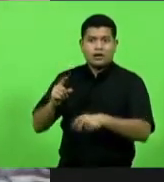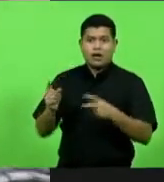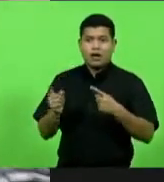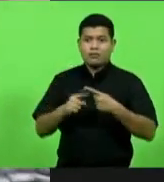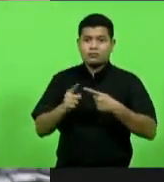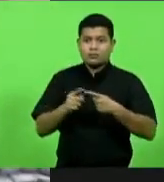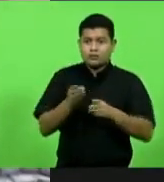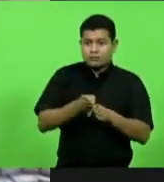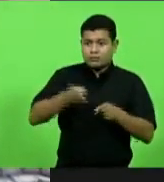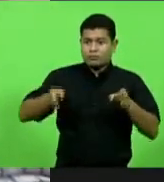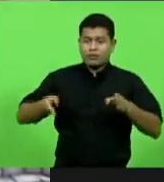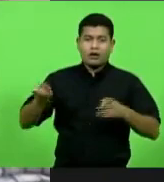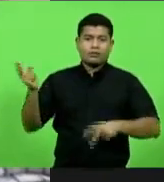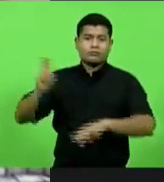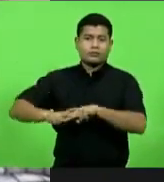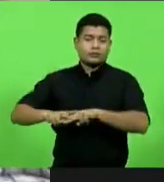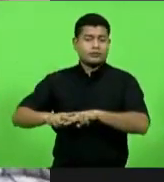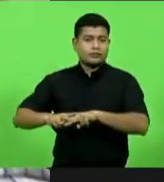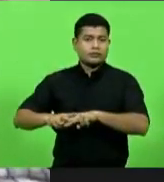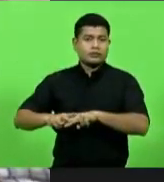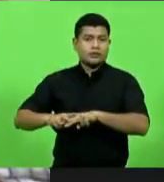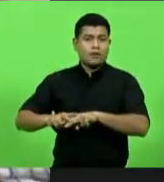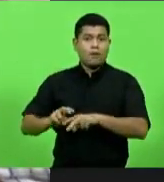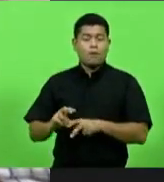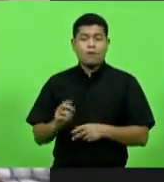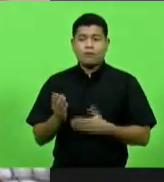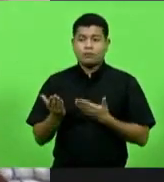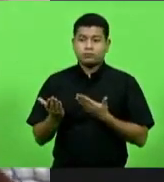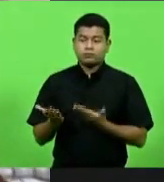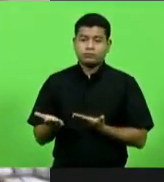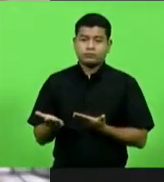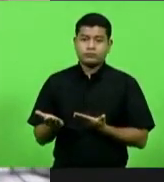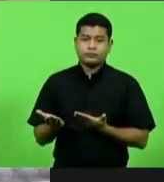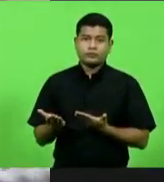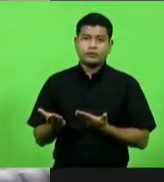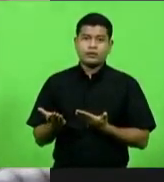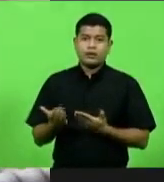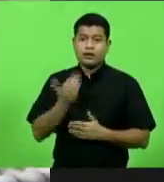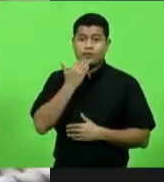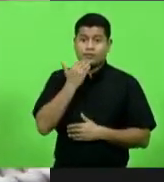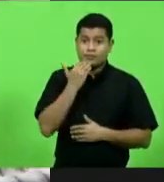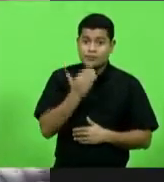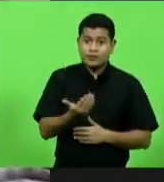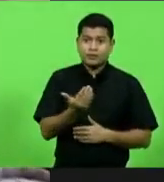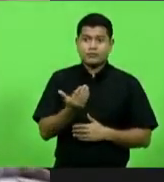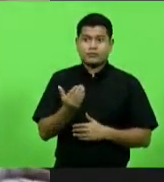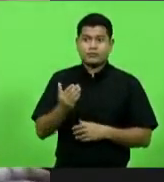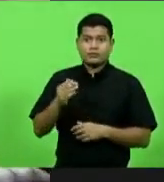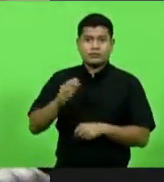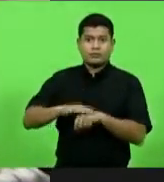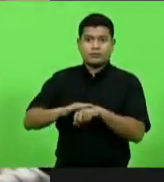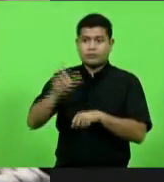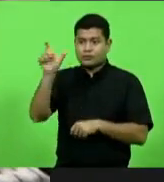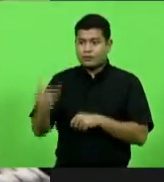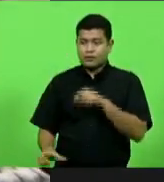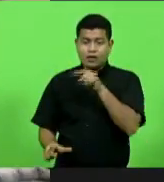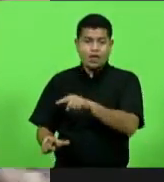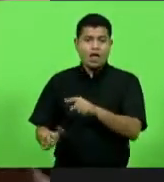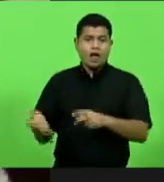a prisão por primeira instância? O requerimento do preso, o preso requereu?